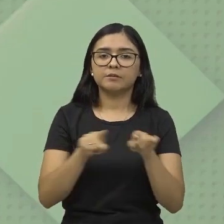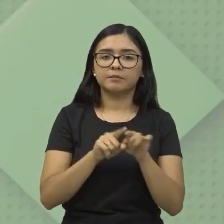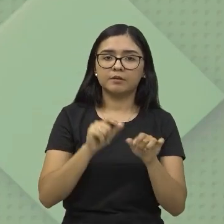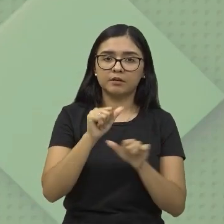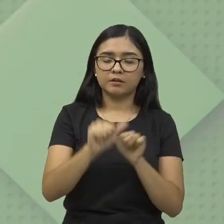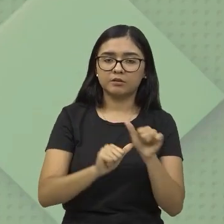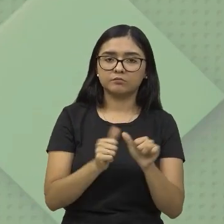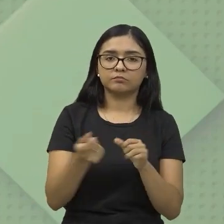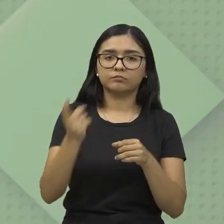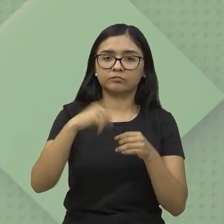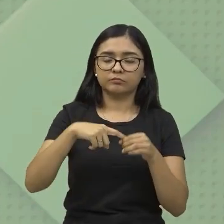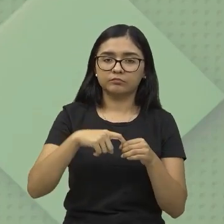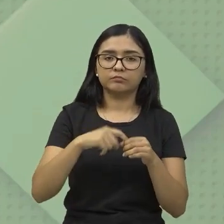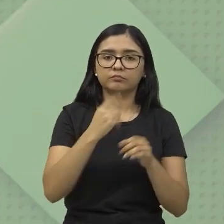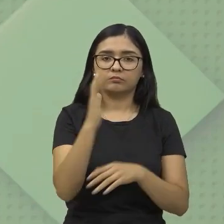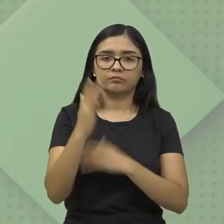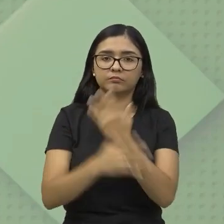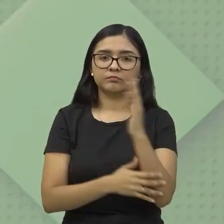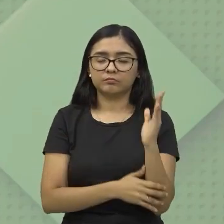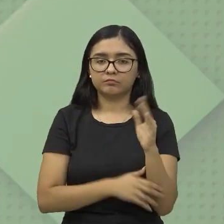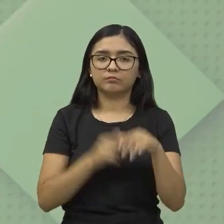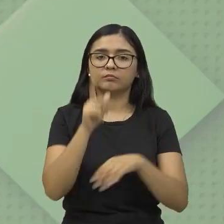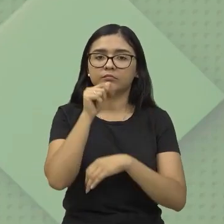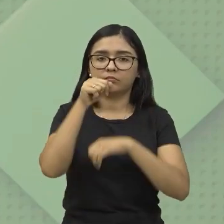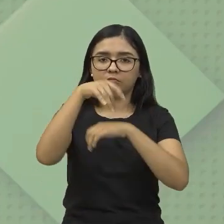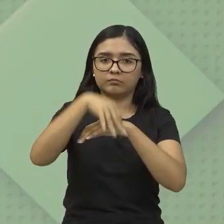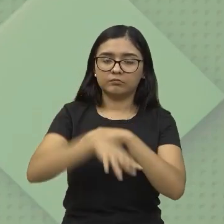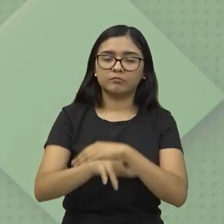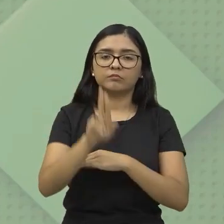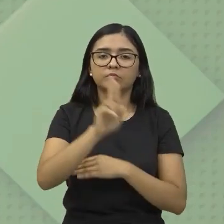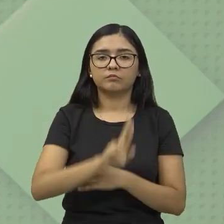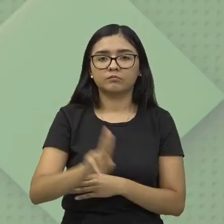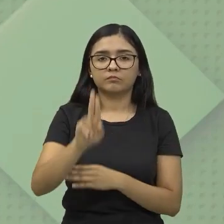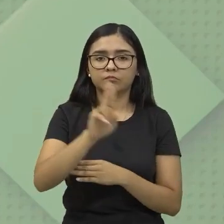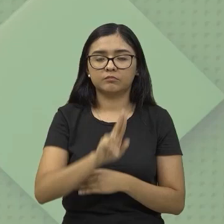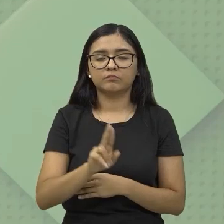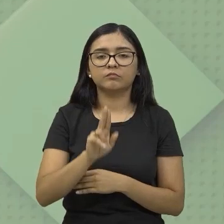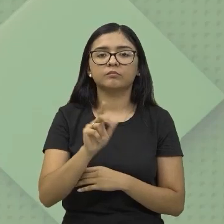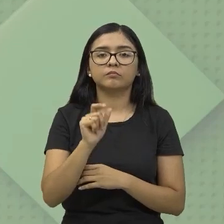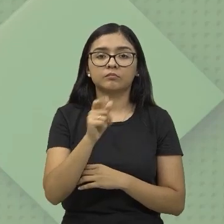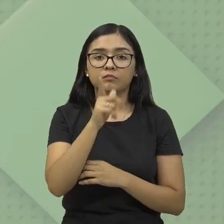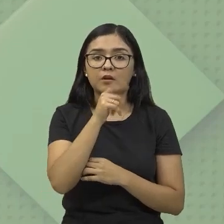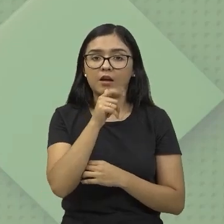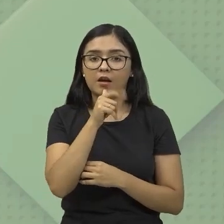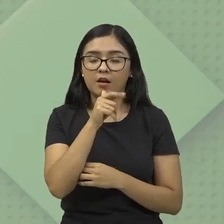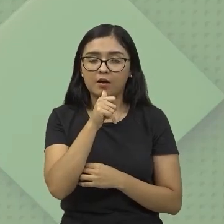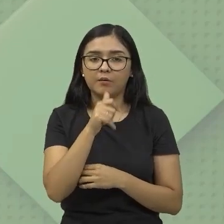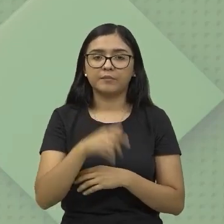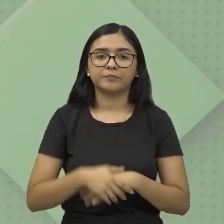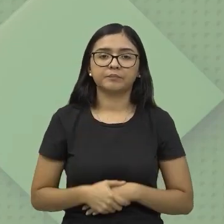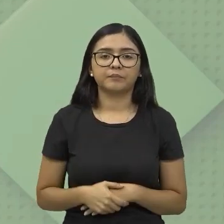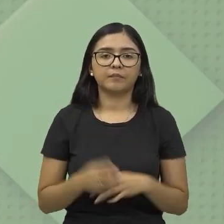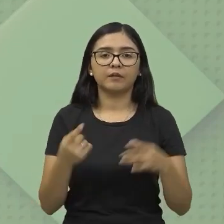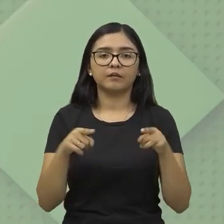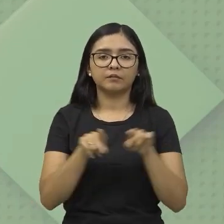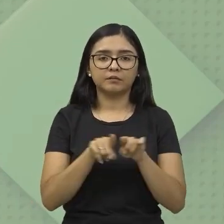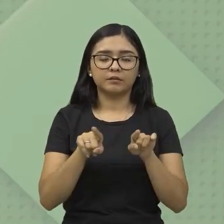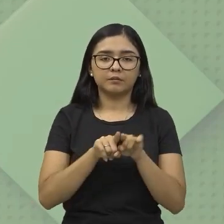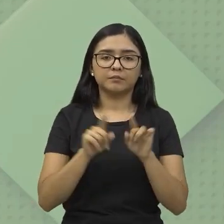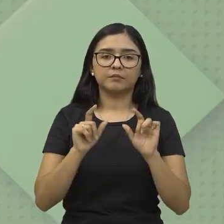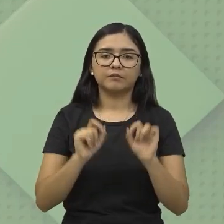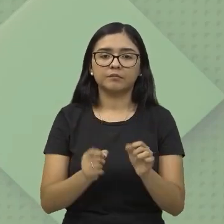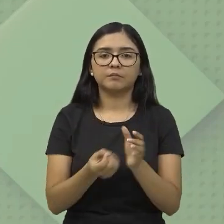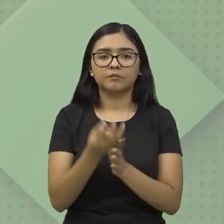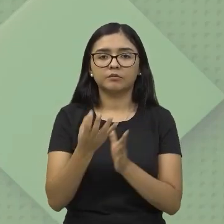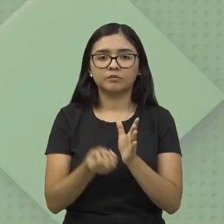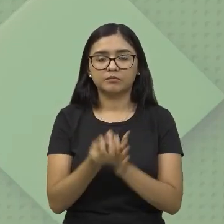exemplo, as hidrelétricas, né, que vão utilizar aí fontes de energia do movimento das águas. A gente vai ter aí a geração de